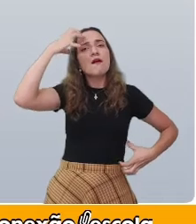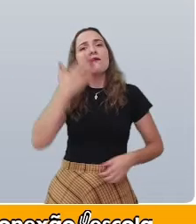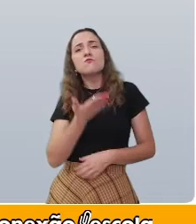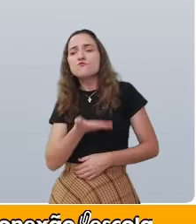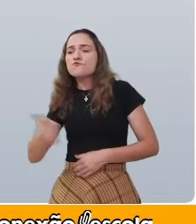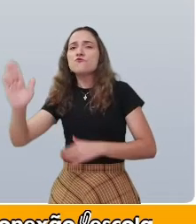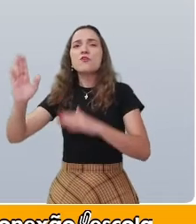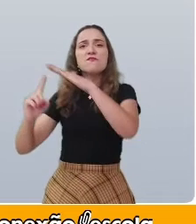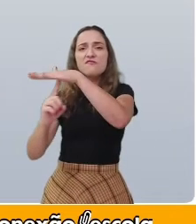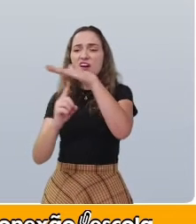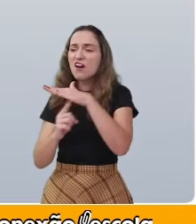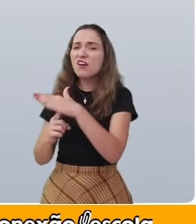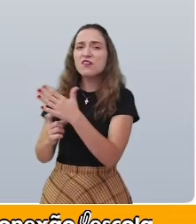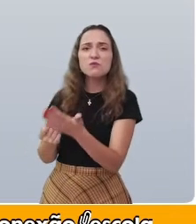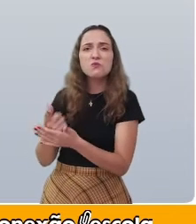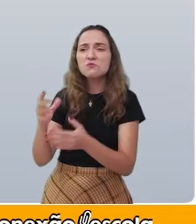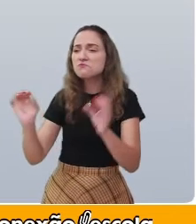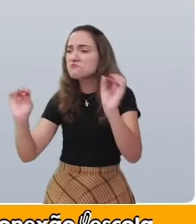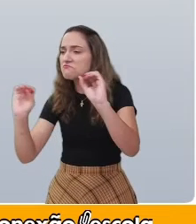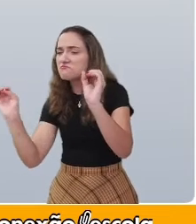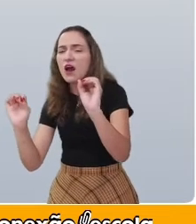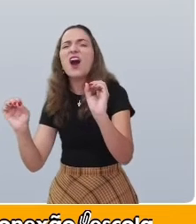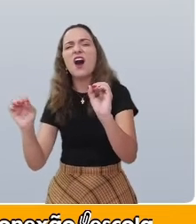feira. Não teve o que comprar.